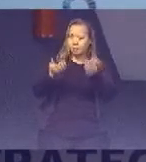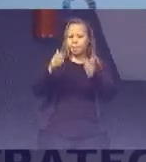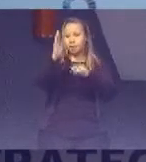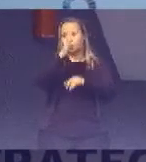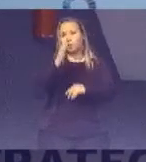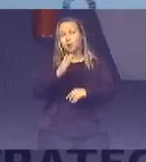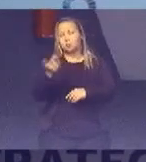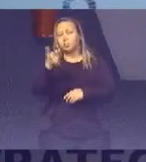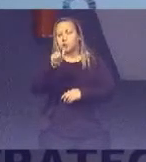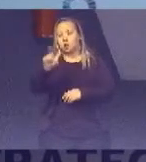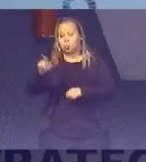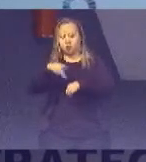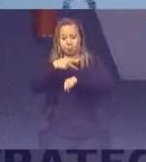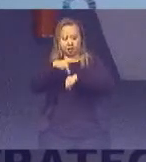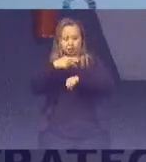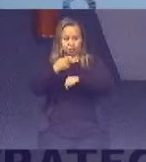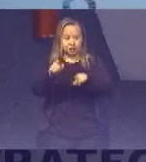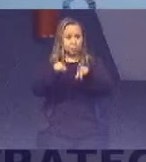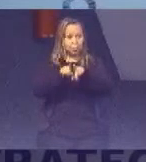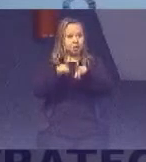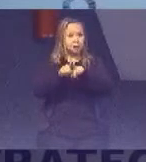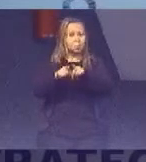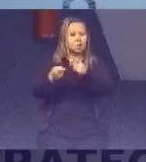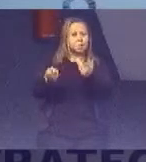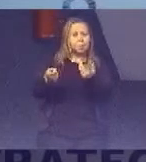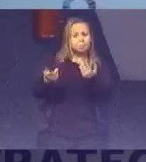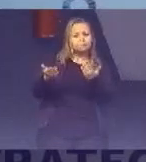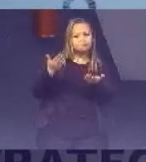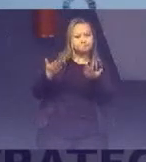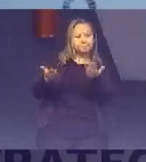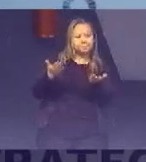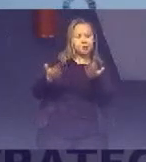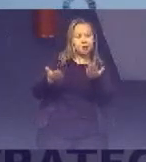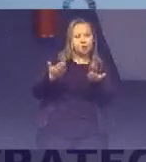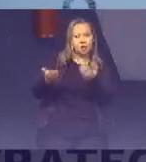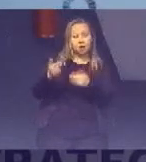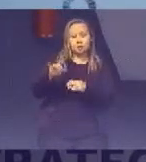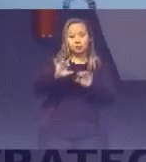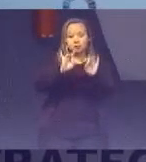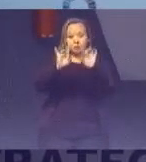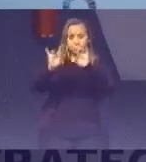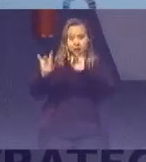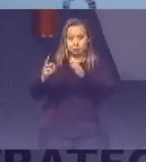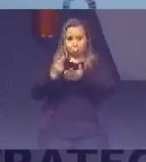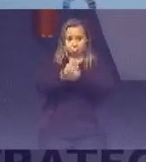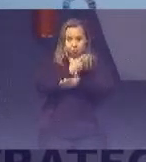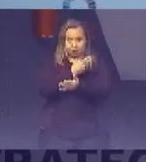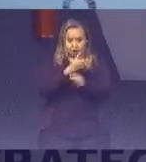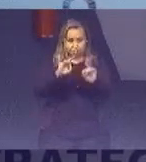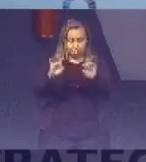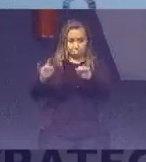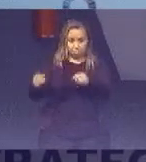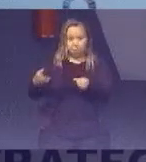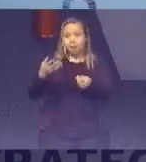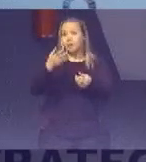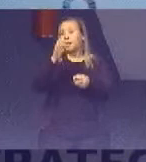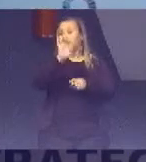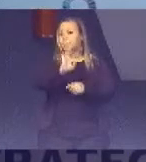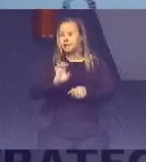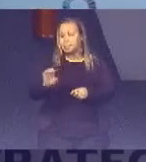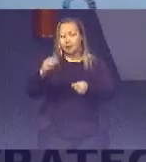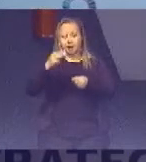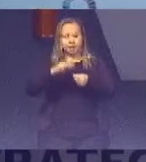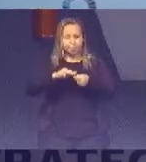E também comparam o que acontece em cada estado E em cada município Na internet é possível